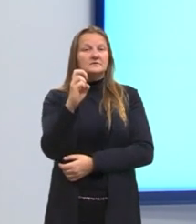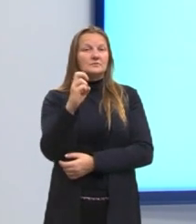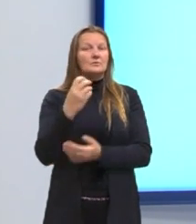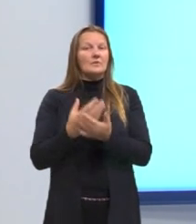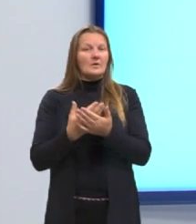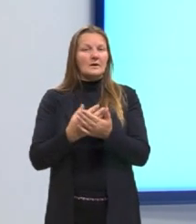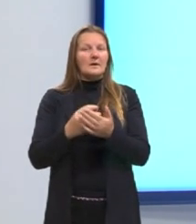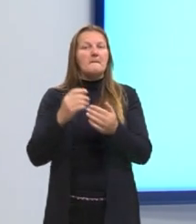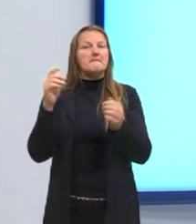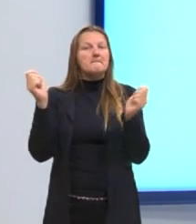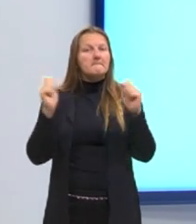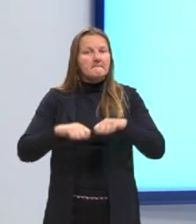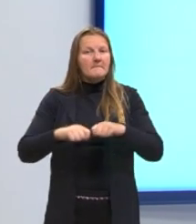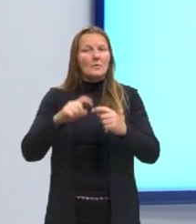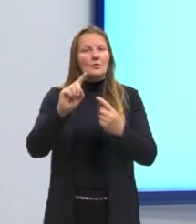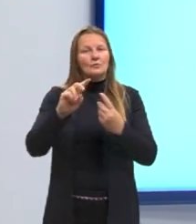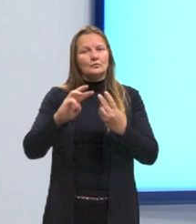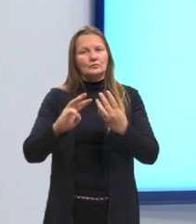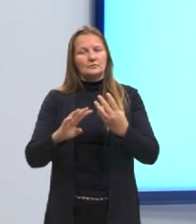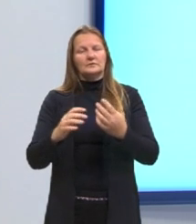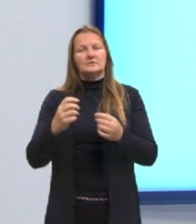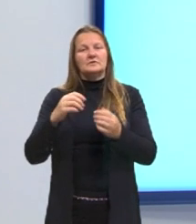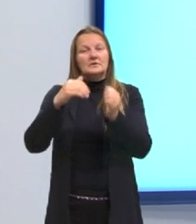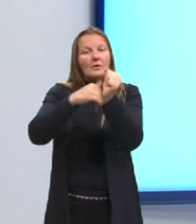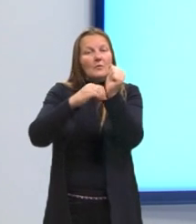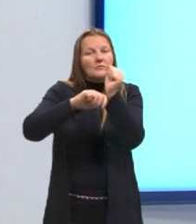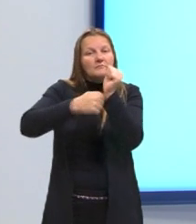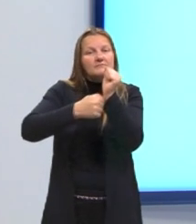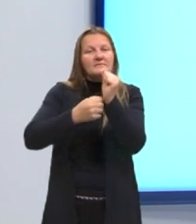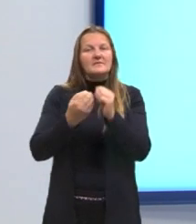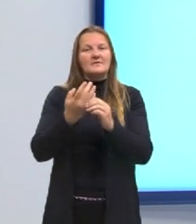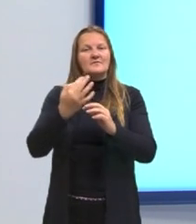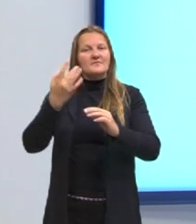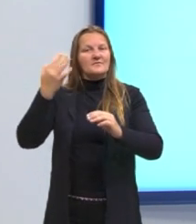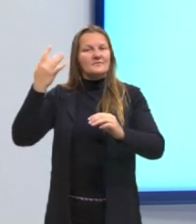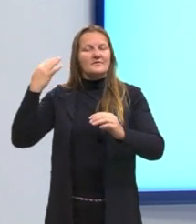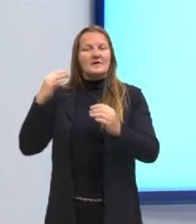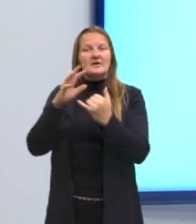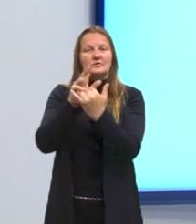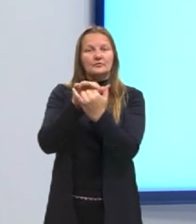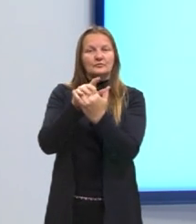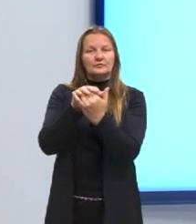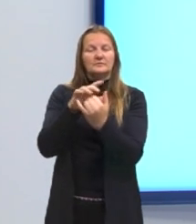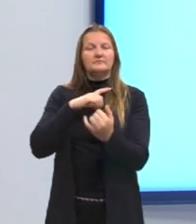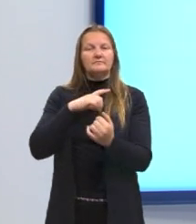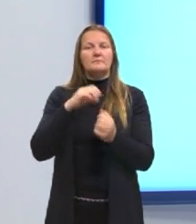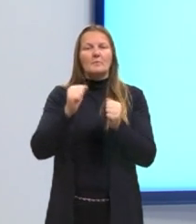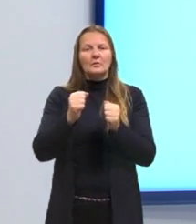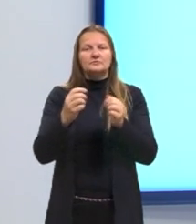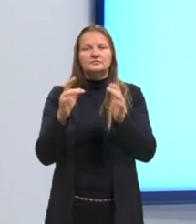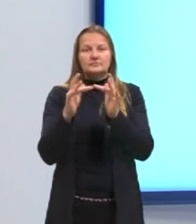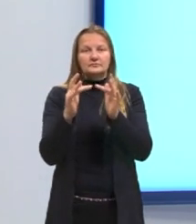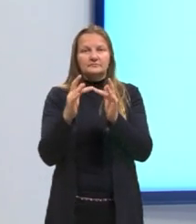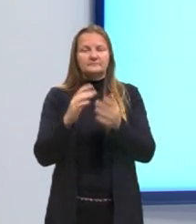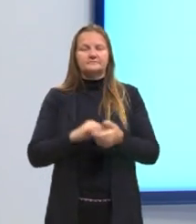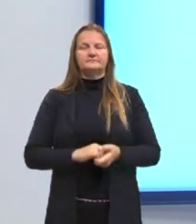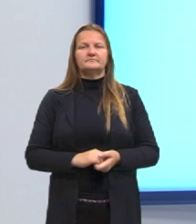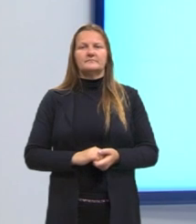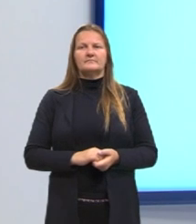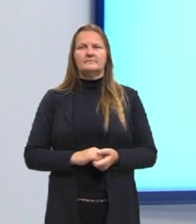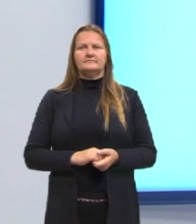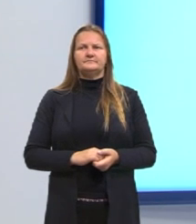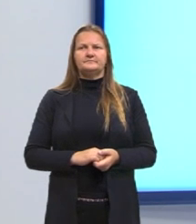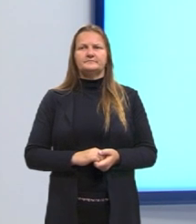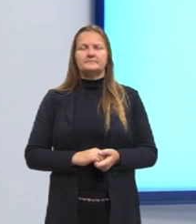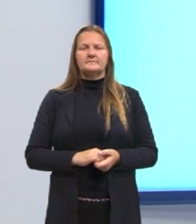competências revelando os cinco segredos. E apesar de revelar esses cinco segredos, sempre